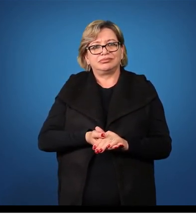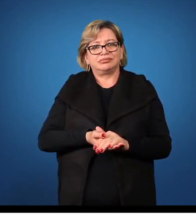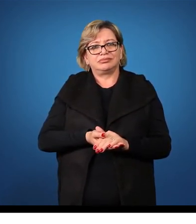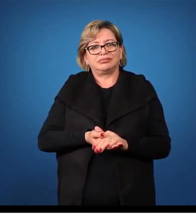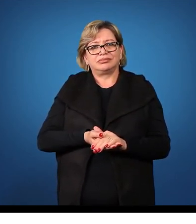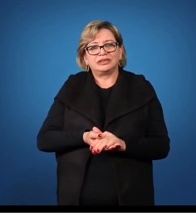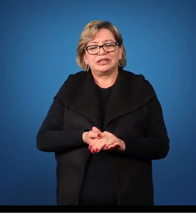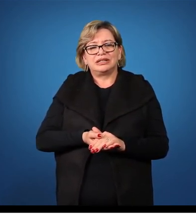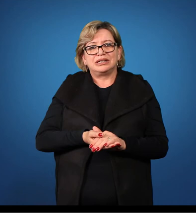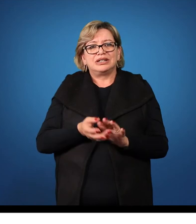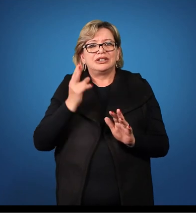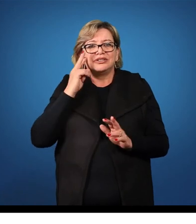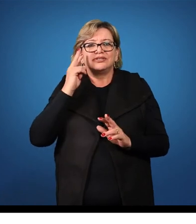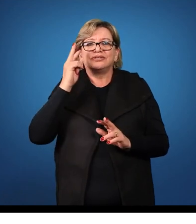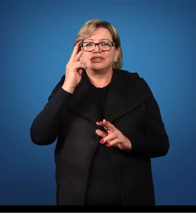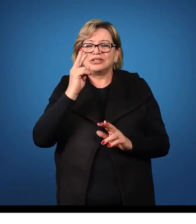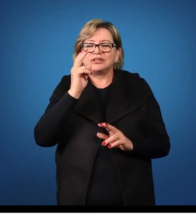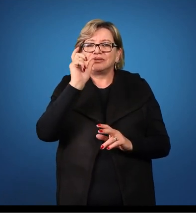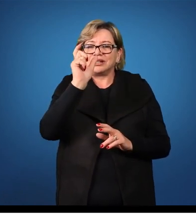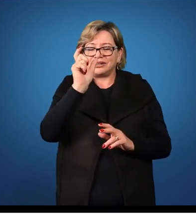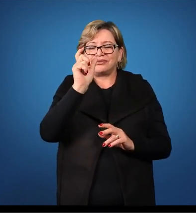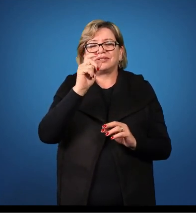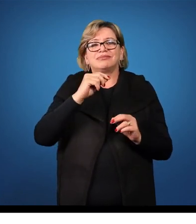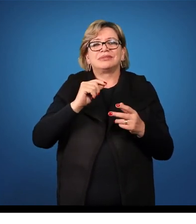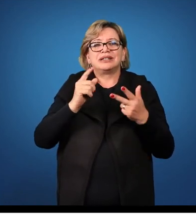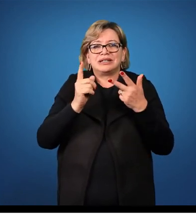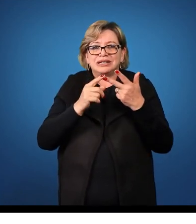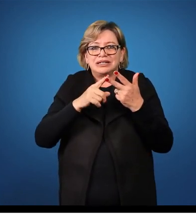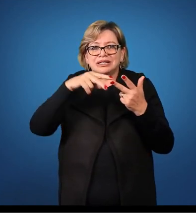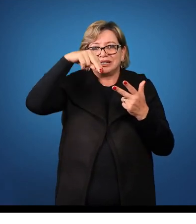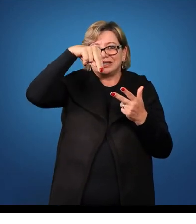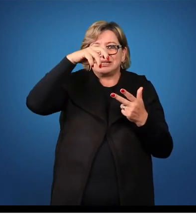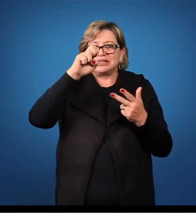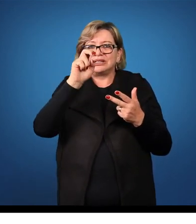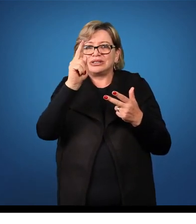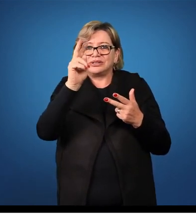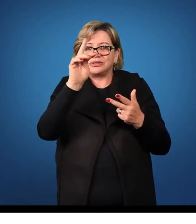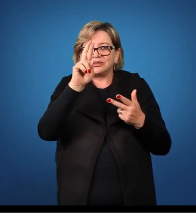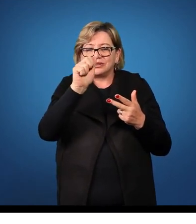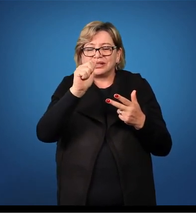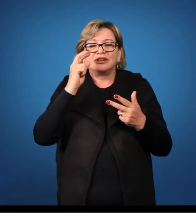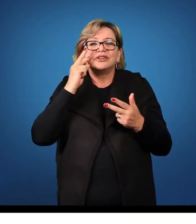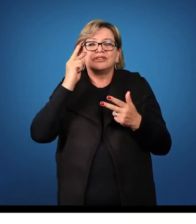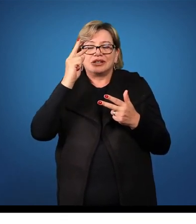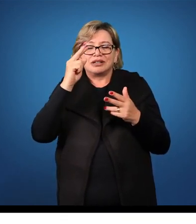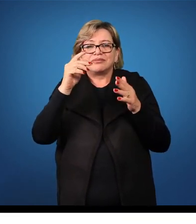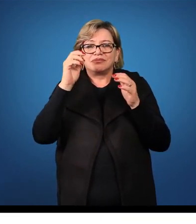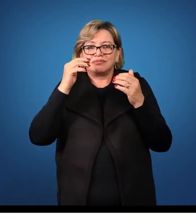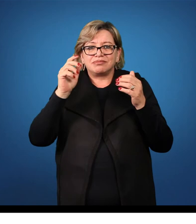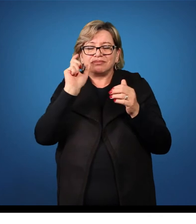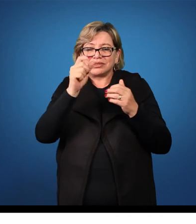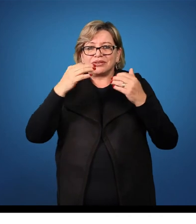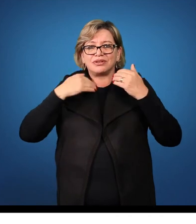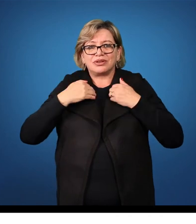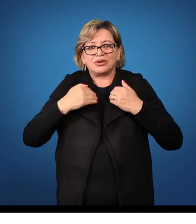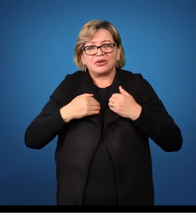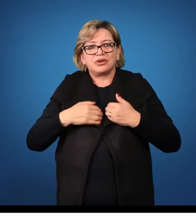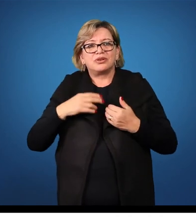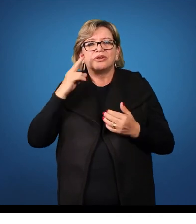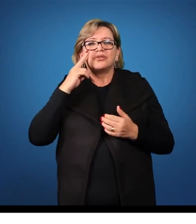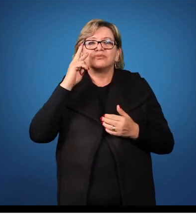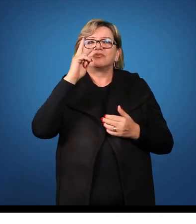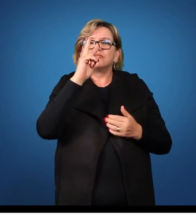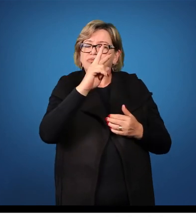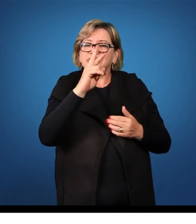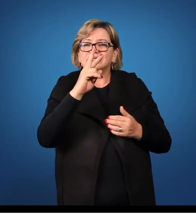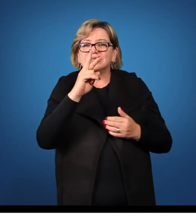Uma palavra neutra, aí pegamos corpus mesmo, vou poupar tempo aqui, deixando já